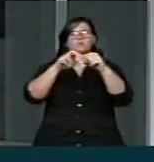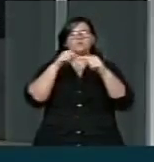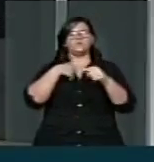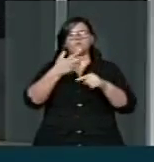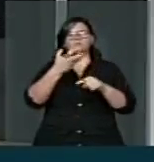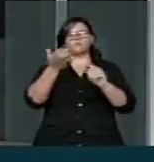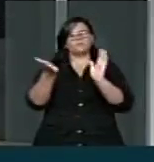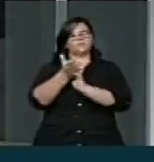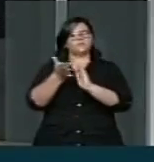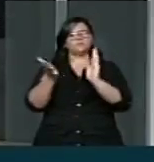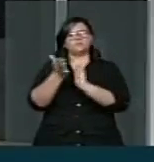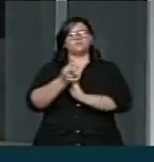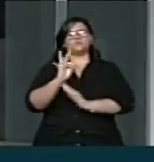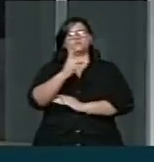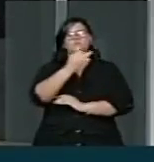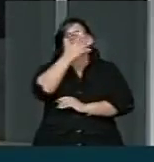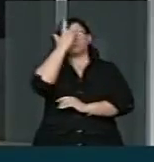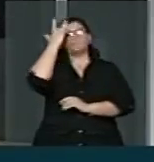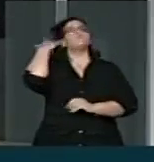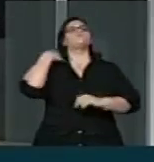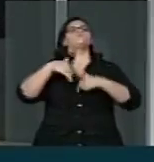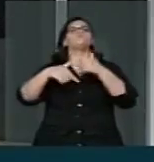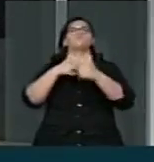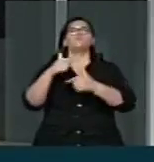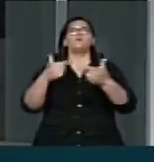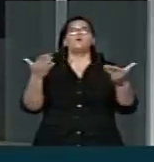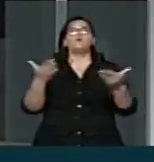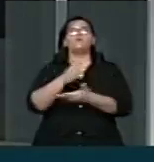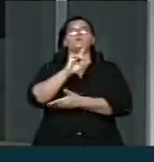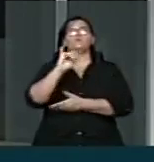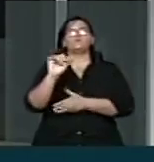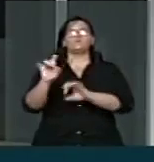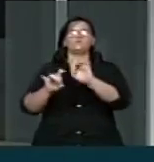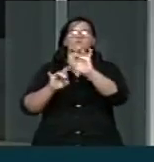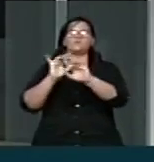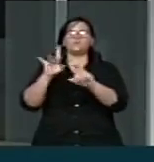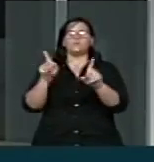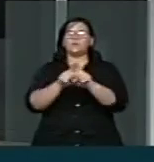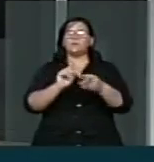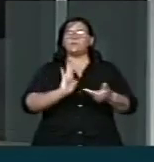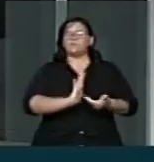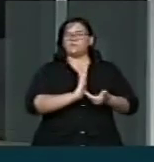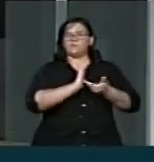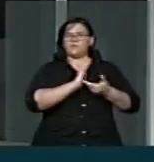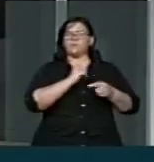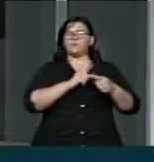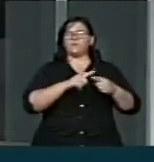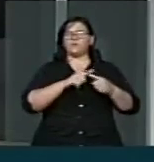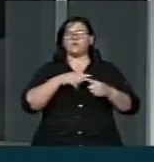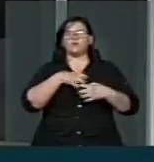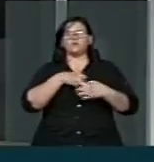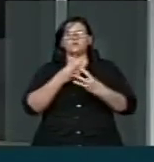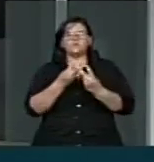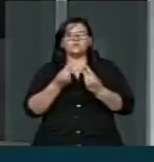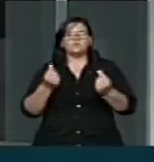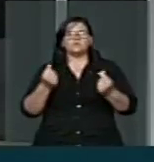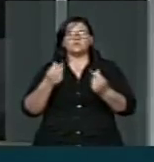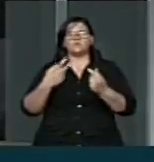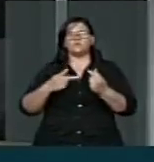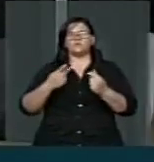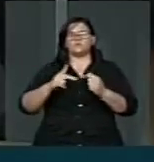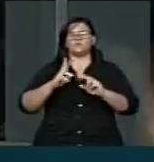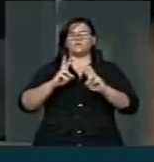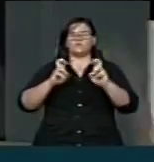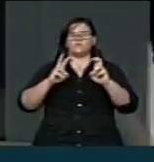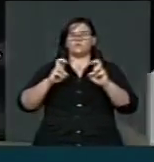todos os trabalhadores do Dia do Trabalho, parabenizar também esta Casa por ser sensível a este assunto tão